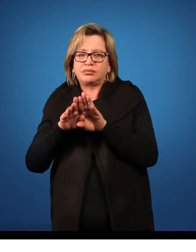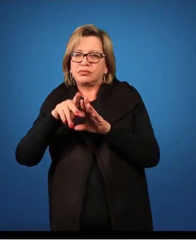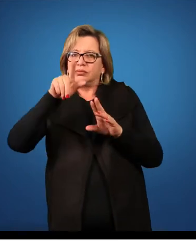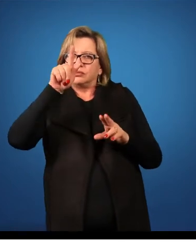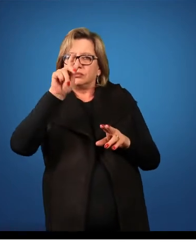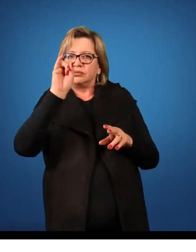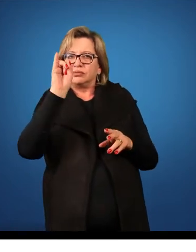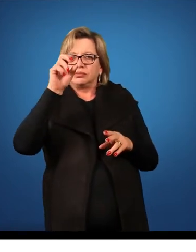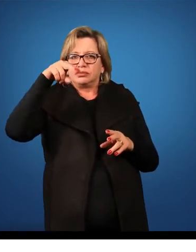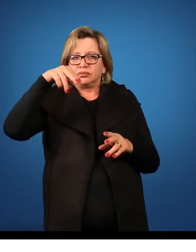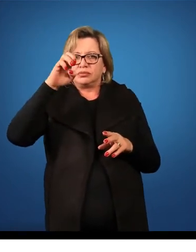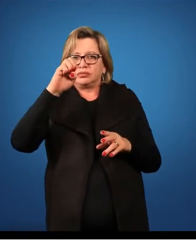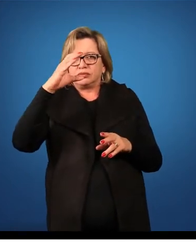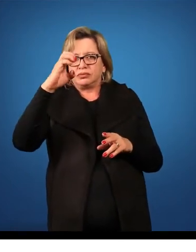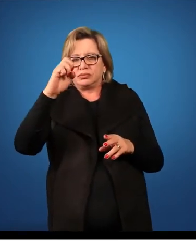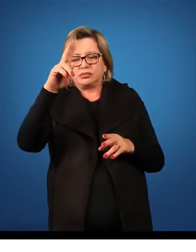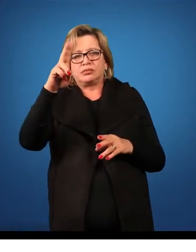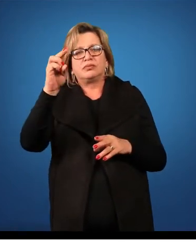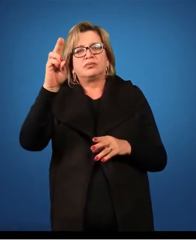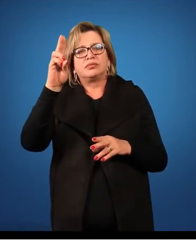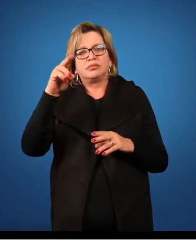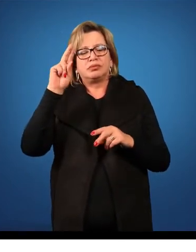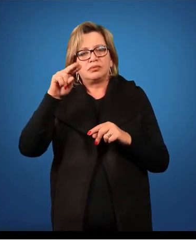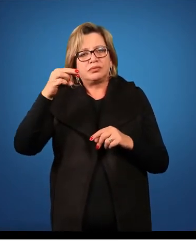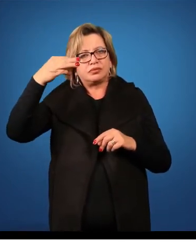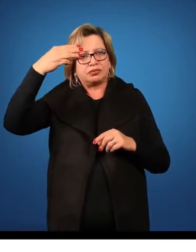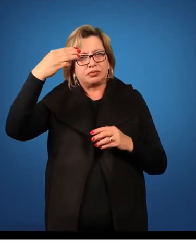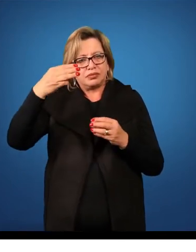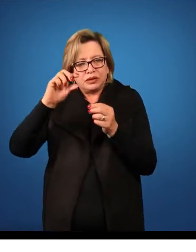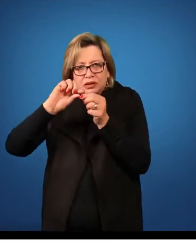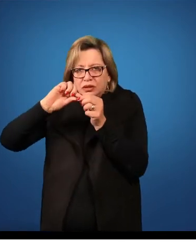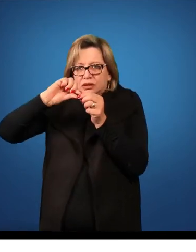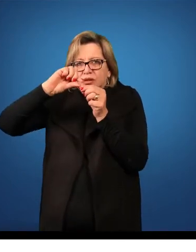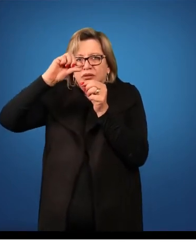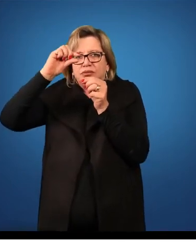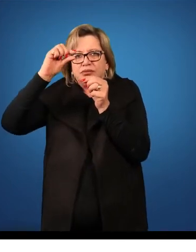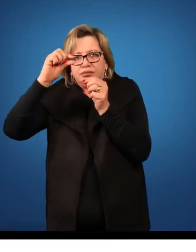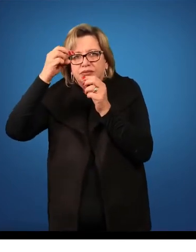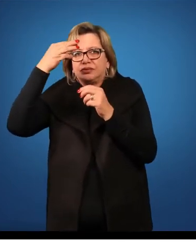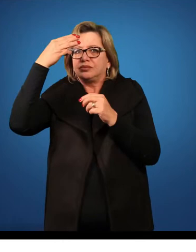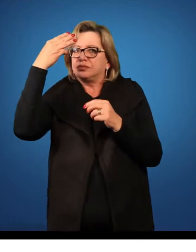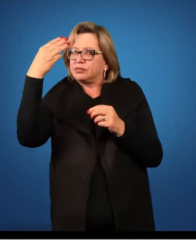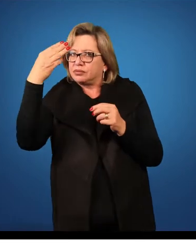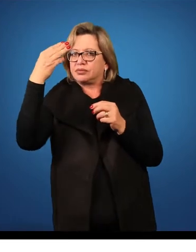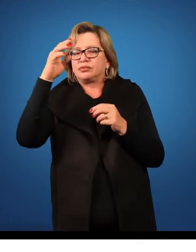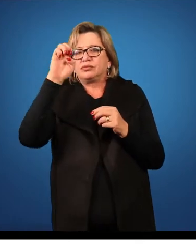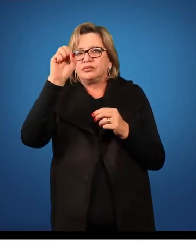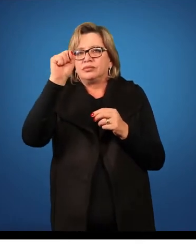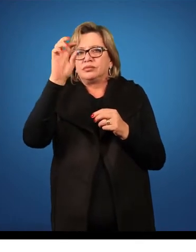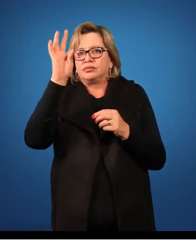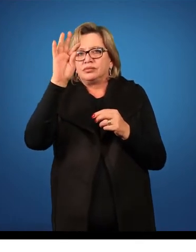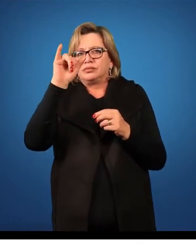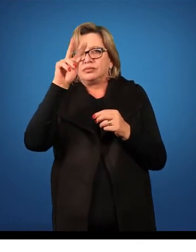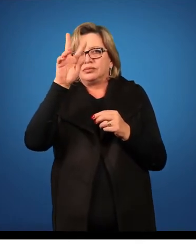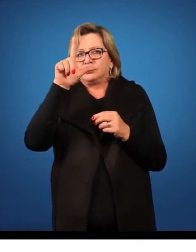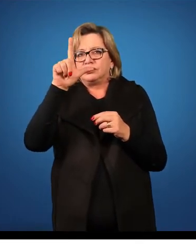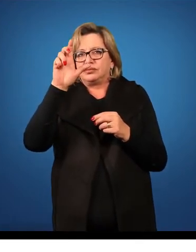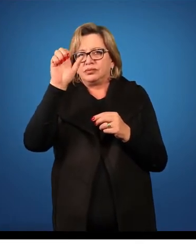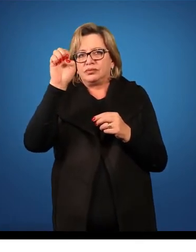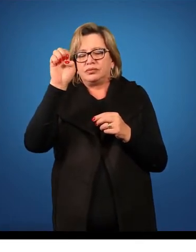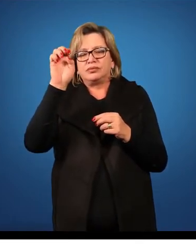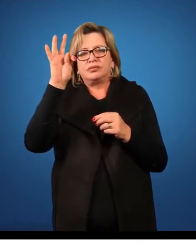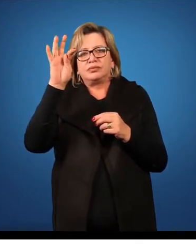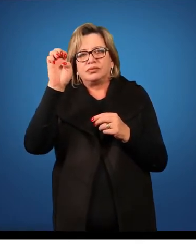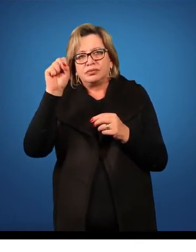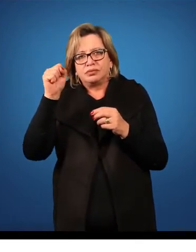ele é tricarpelar unilocular. No ápice do gineceu, emergem três estiletes e apresentam em